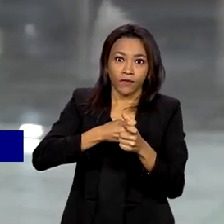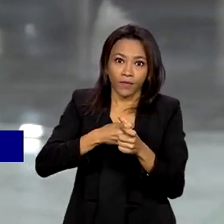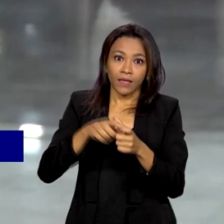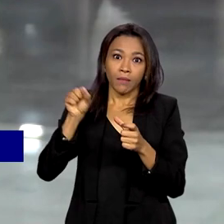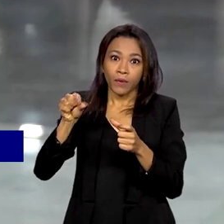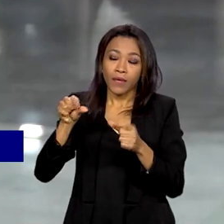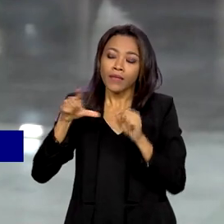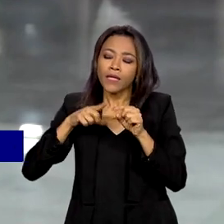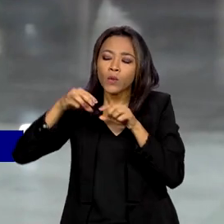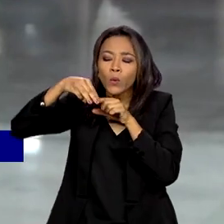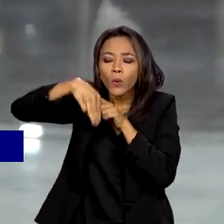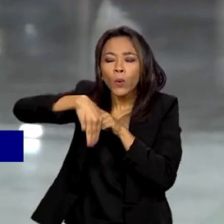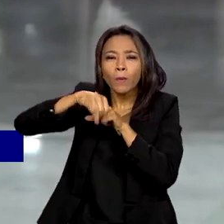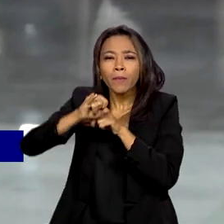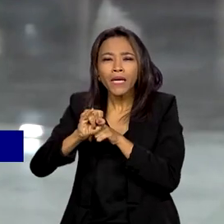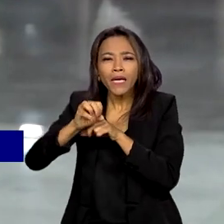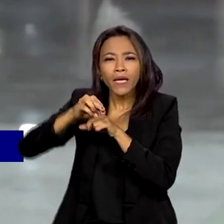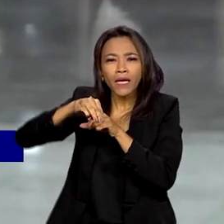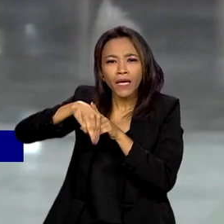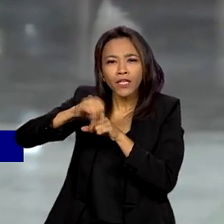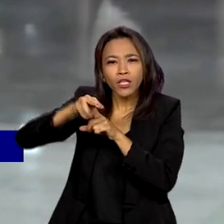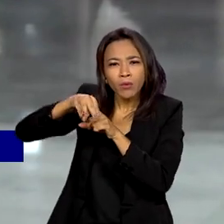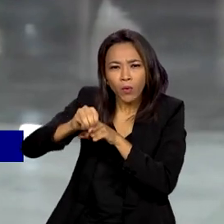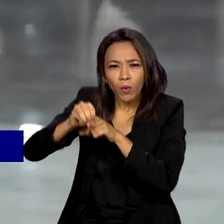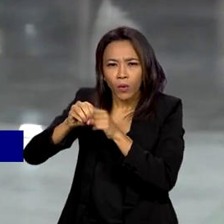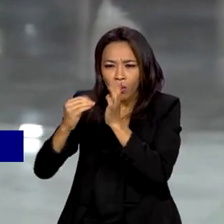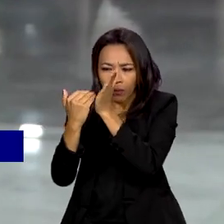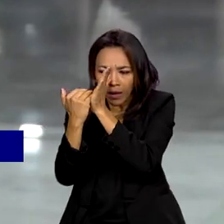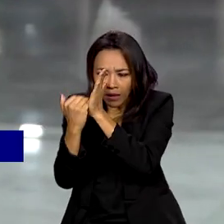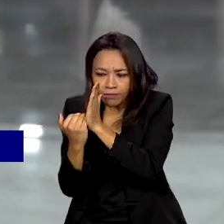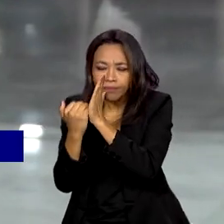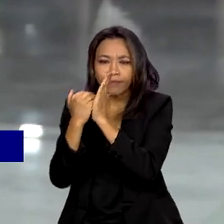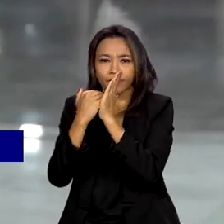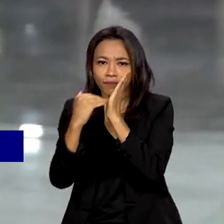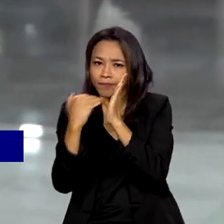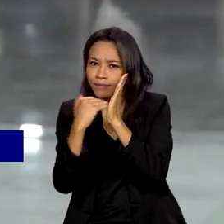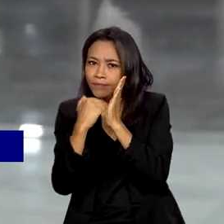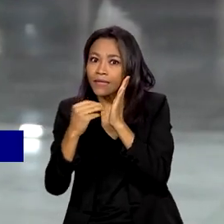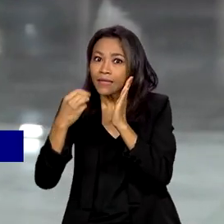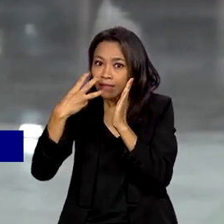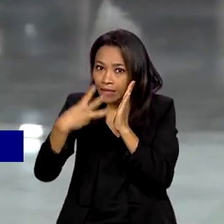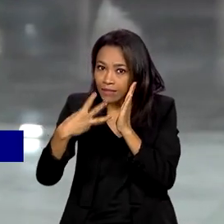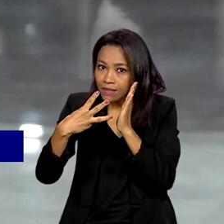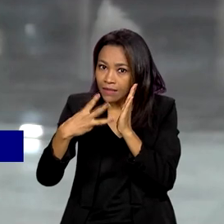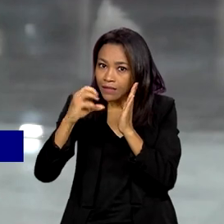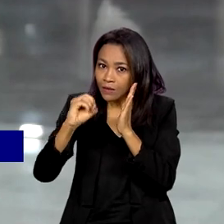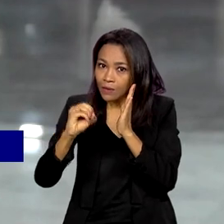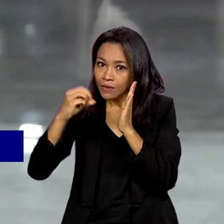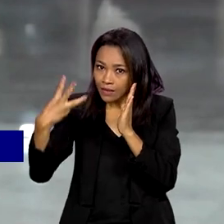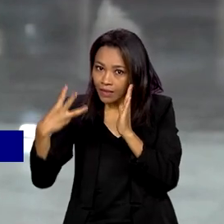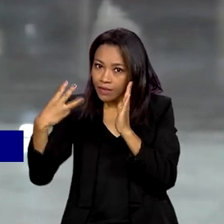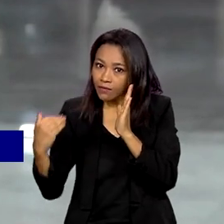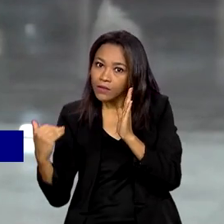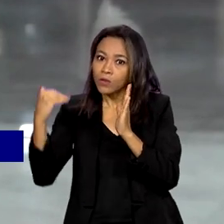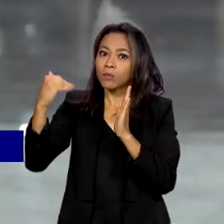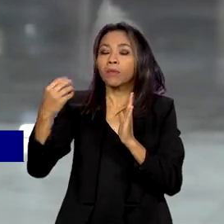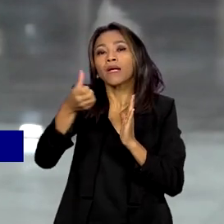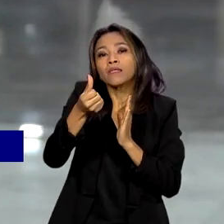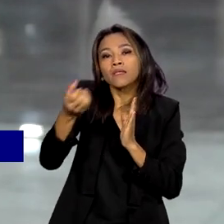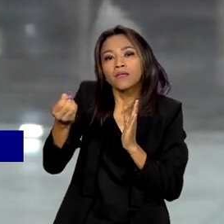renda mensal que a pessoa precisa para arcar com as despesas básicas, vai passar de R$ 303 para R 600.